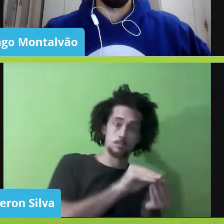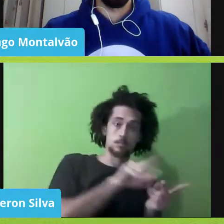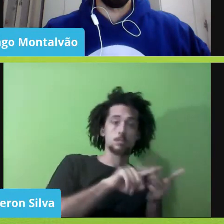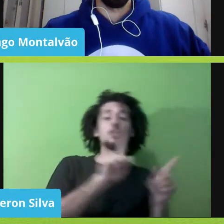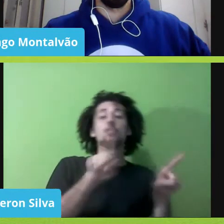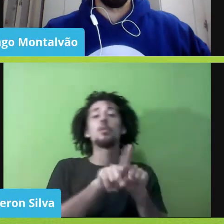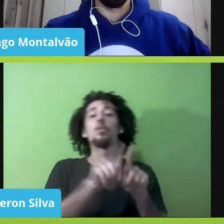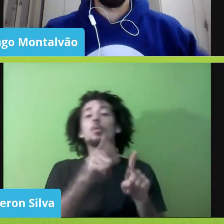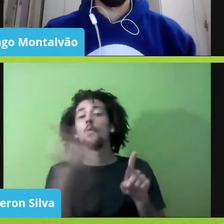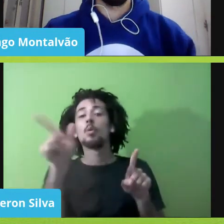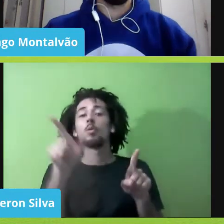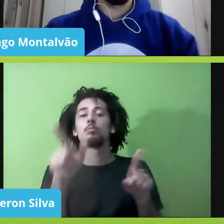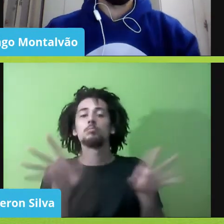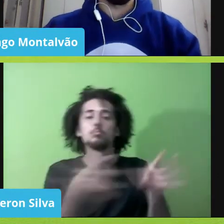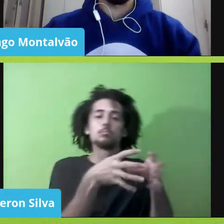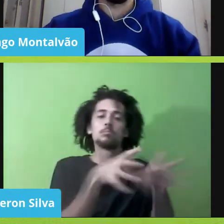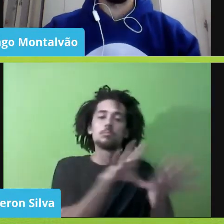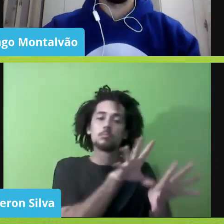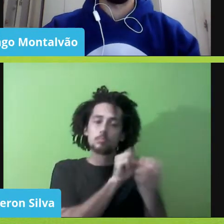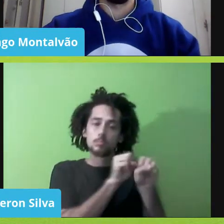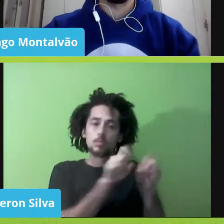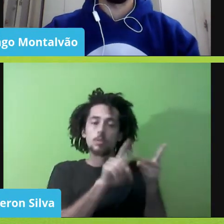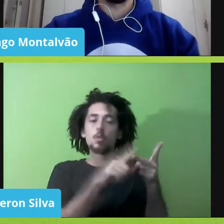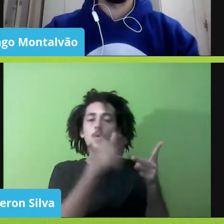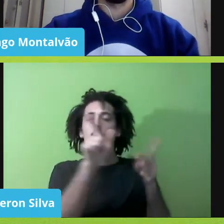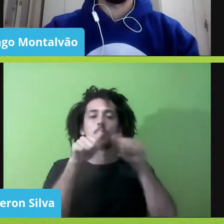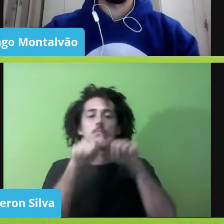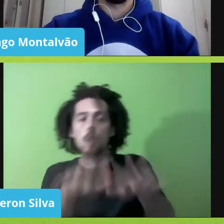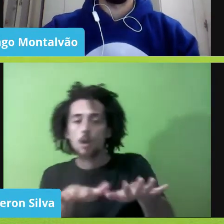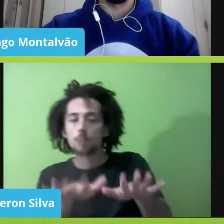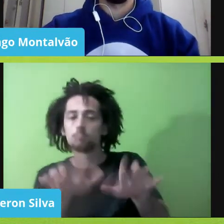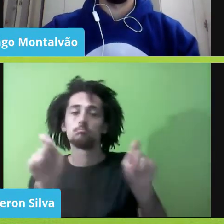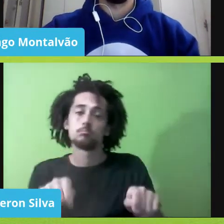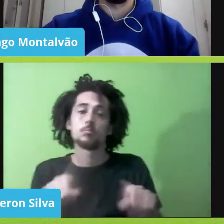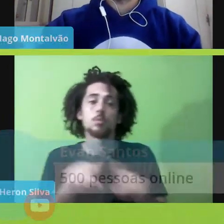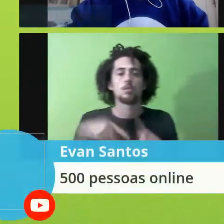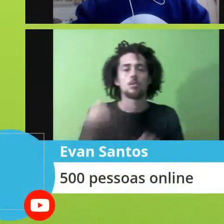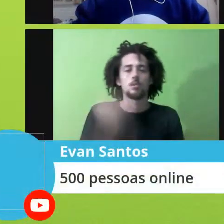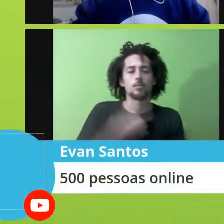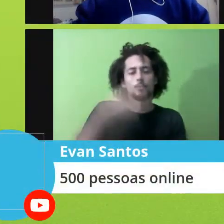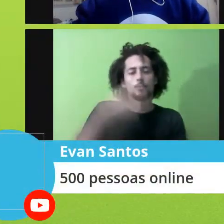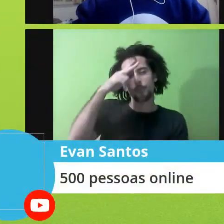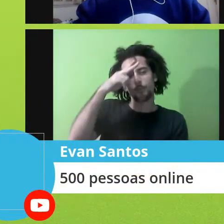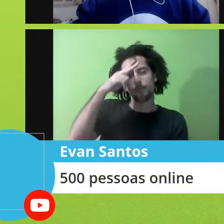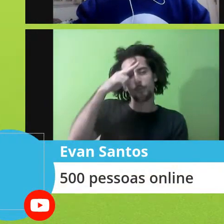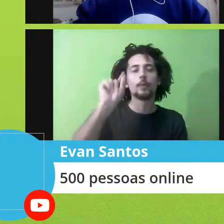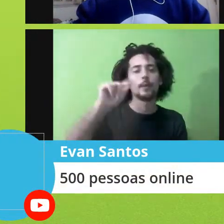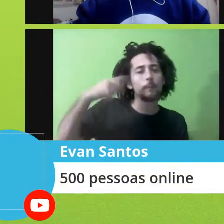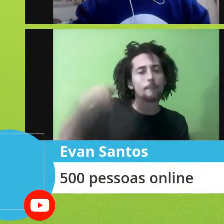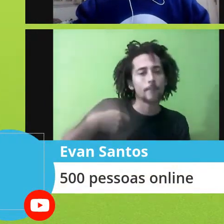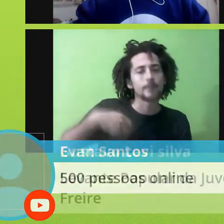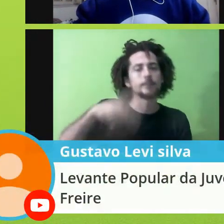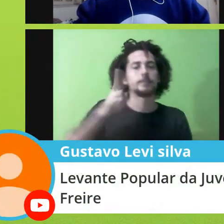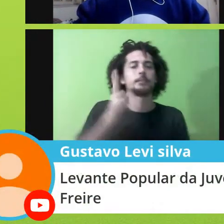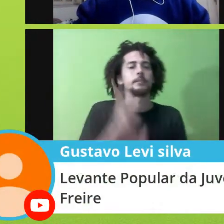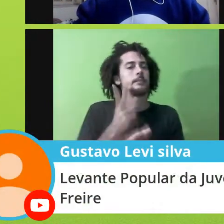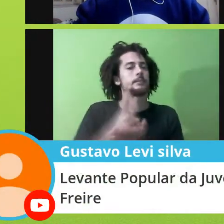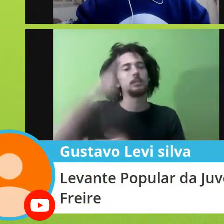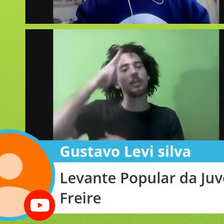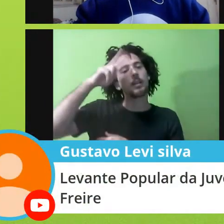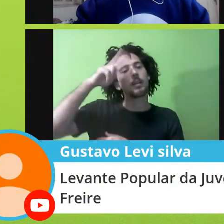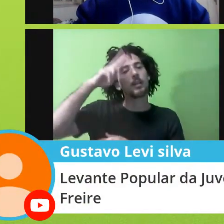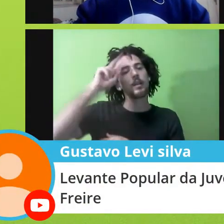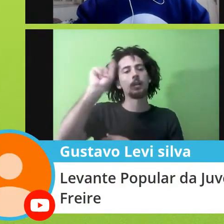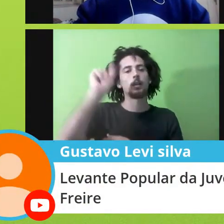tivemos, durante muitos anos da nossa história, nossa história que a gente precisa sempre lembrar, né, que é uma história que começa com atos de extrema violência, a